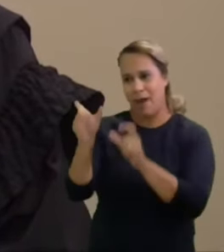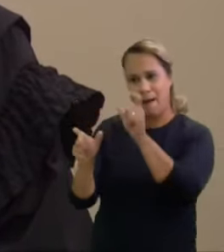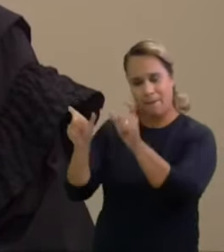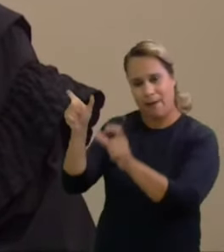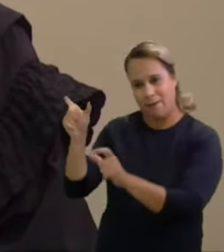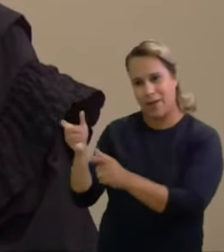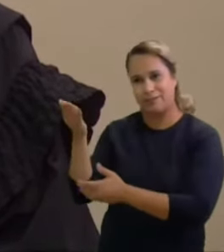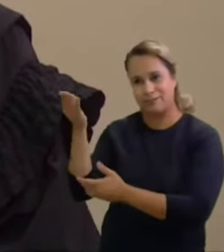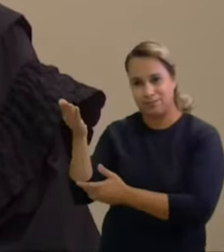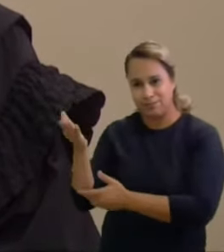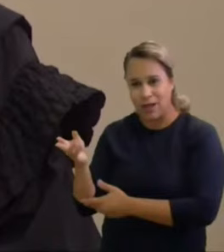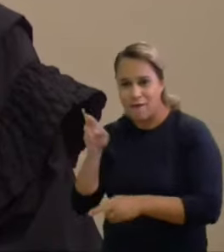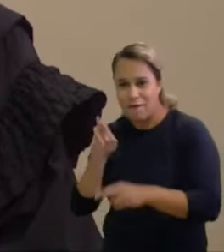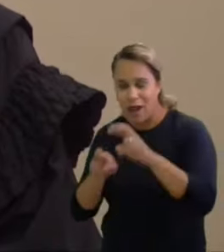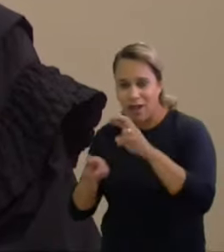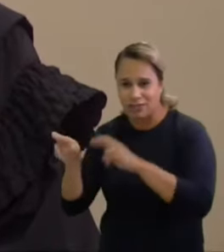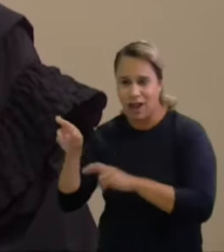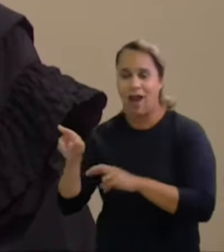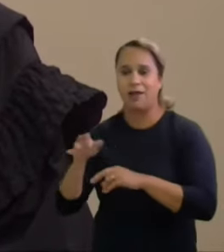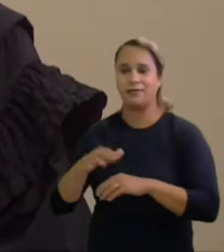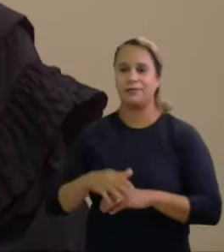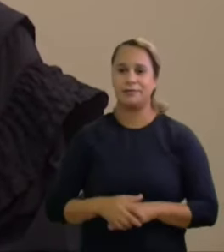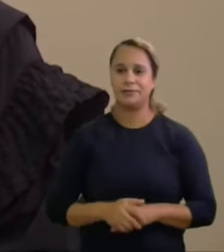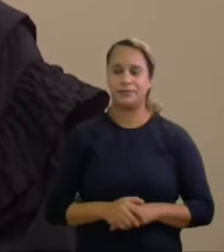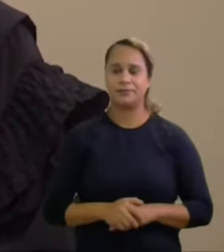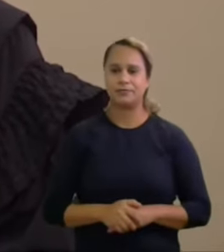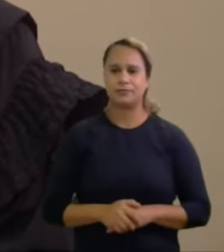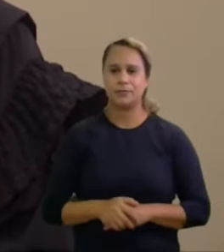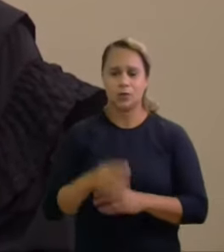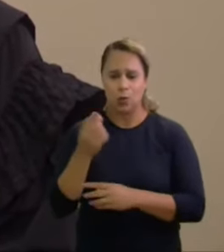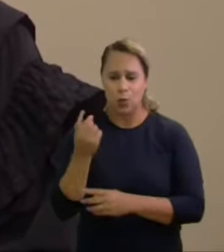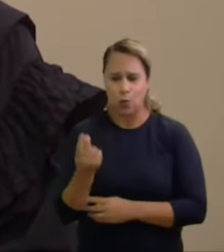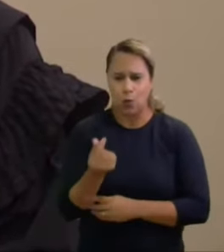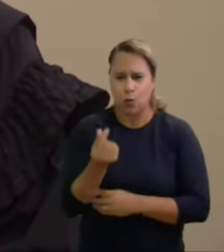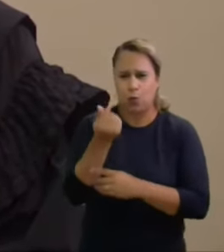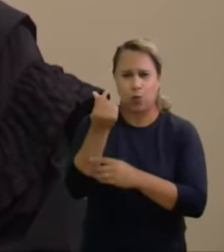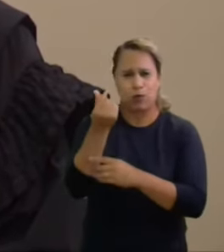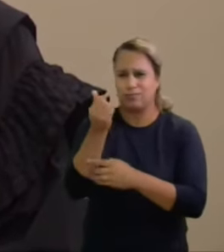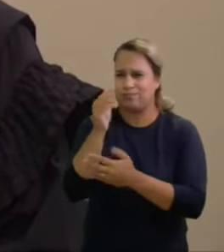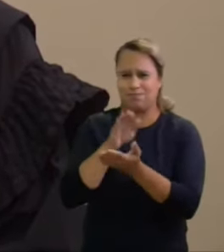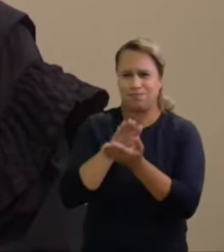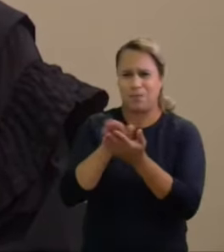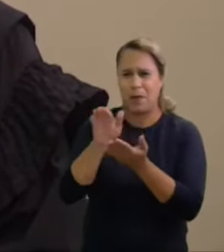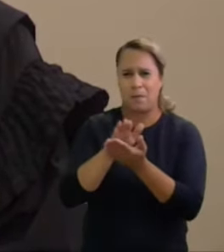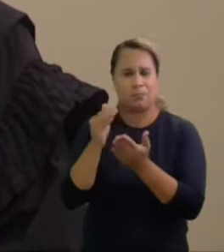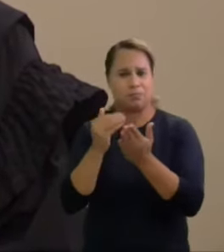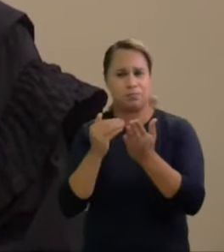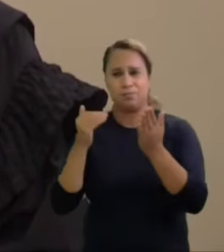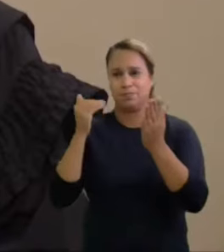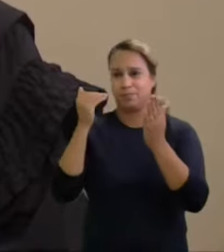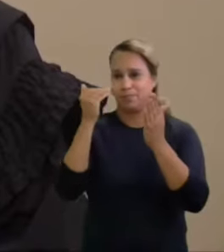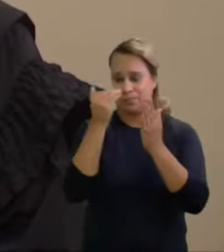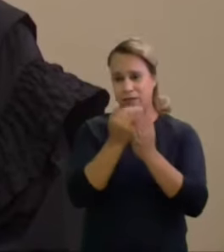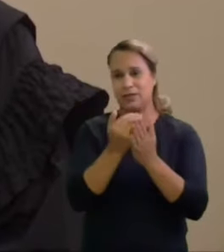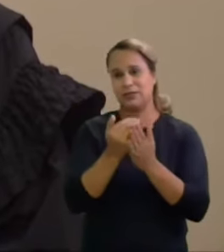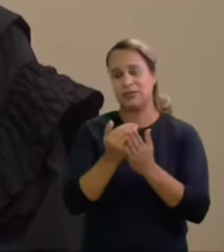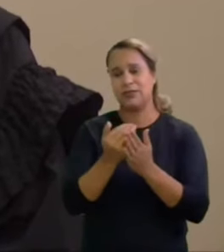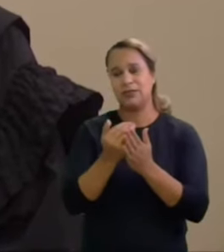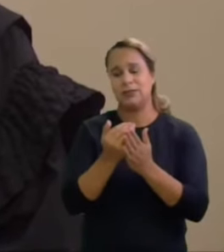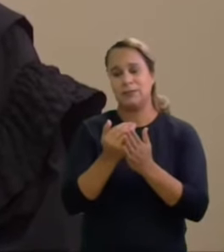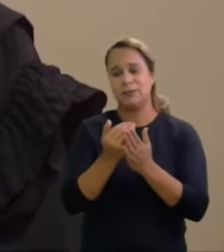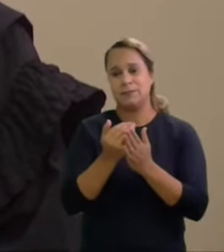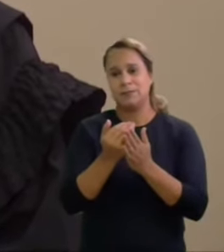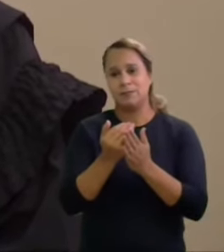investigantes teriam ascendido a cifras gigantescas comprometendo assim a lisura e igualdade do processo